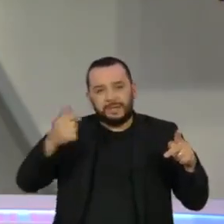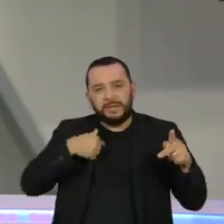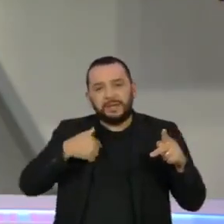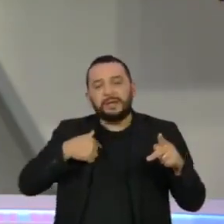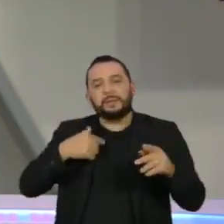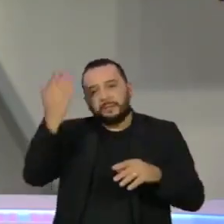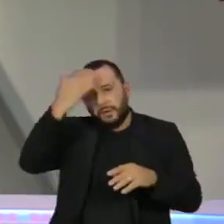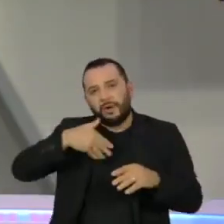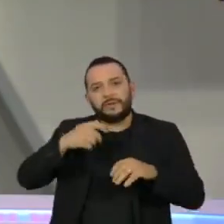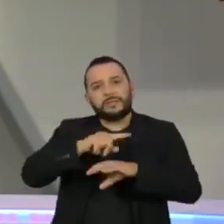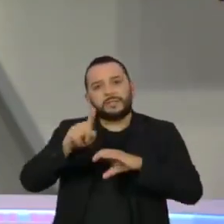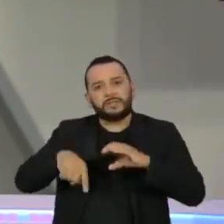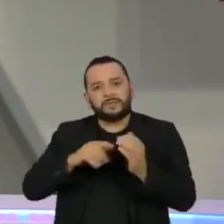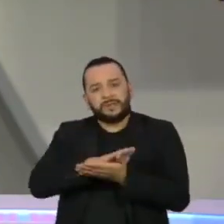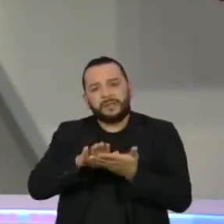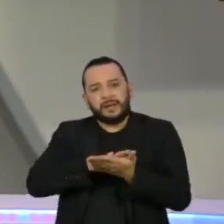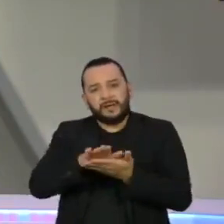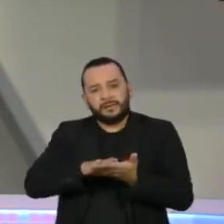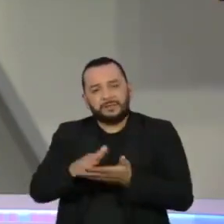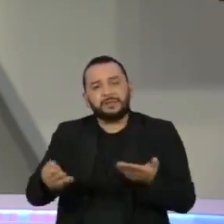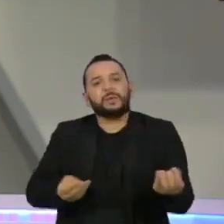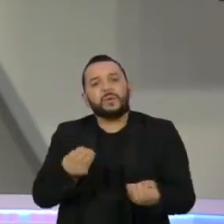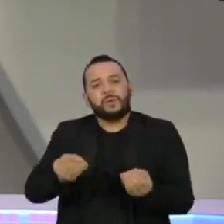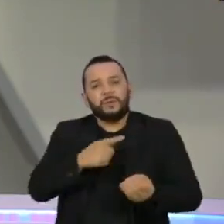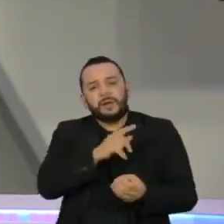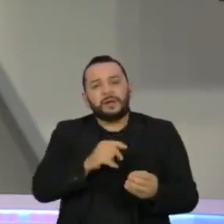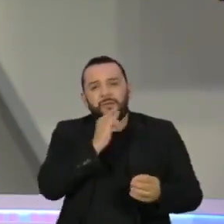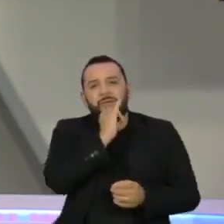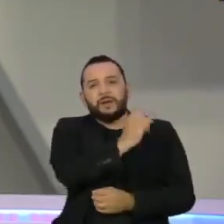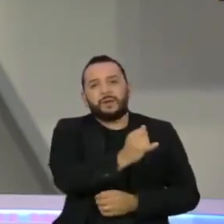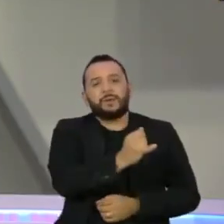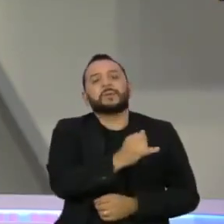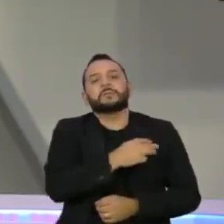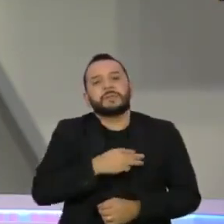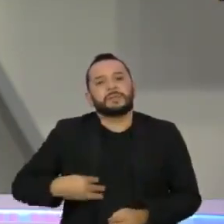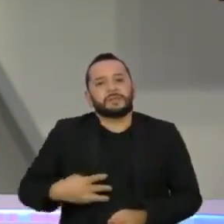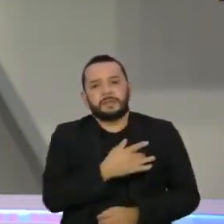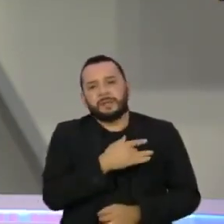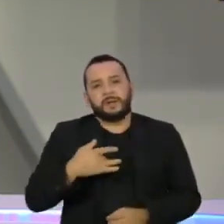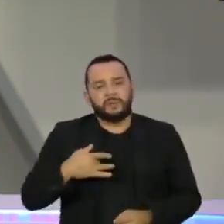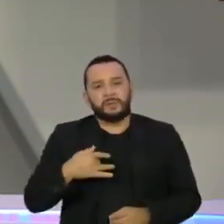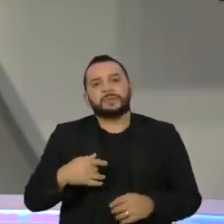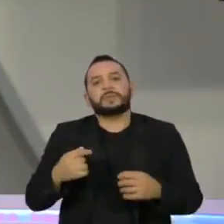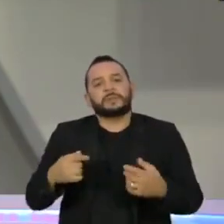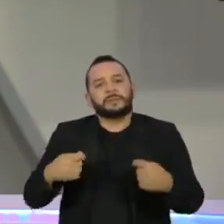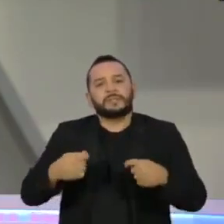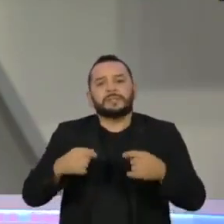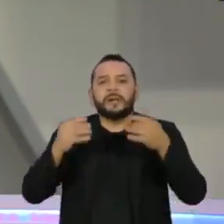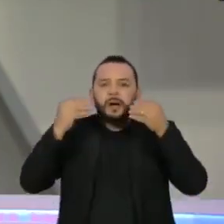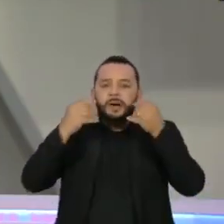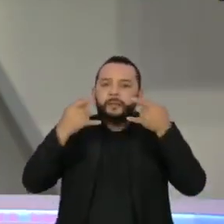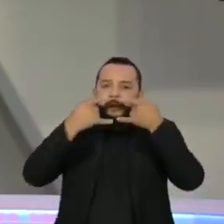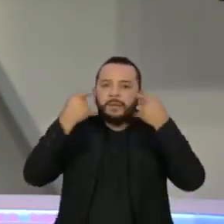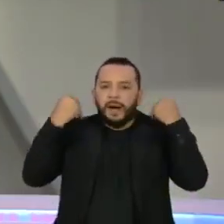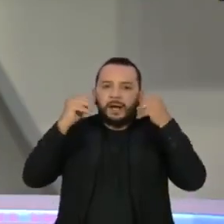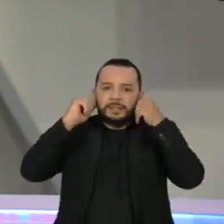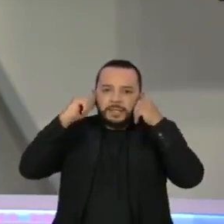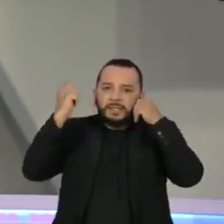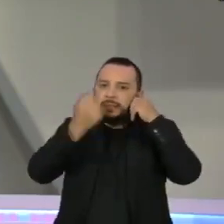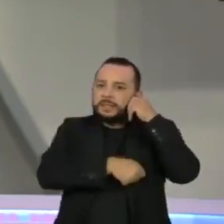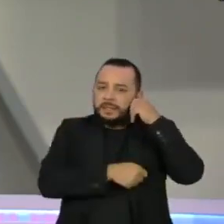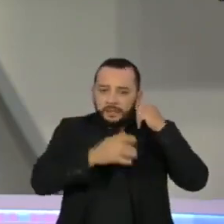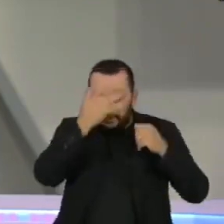práticas reconhecidas pelo mundo ao dizer a seu ministro da Saúde que revogue a obrigação de máscaras para quem já foi